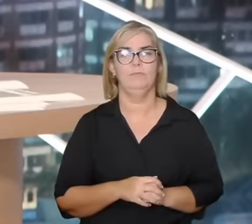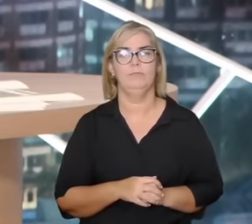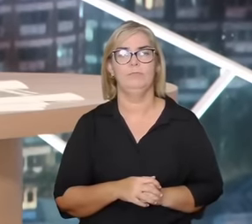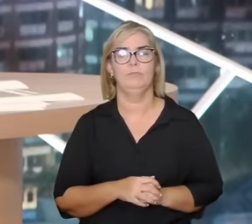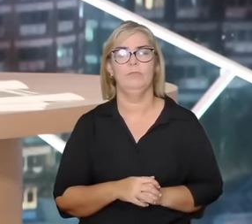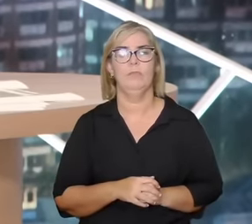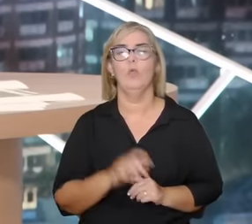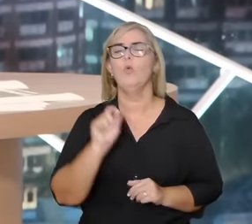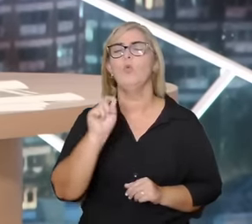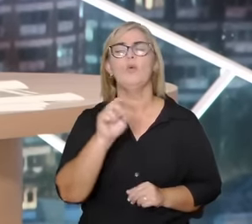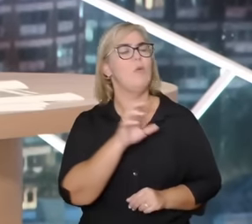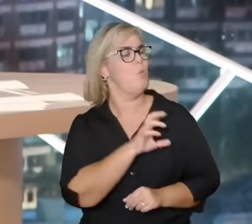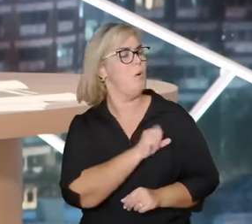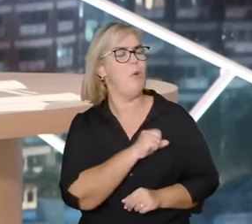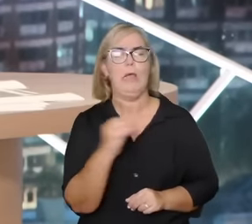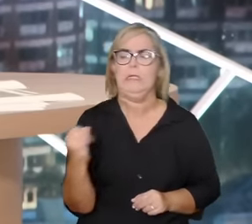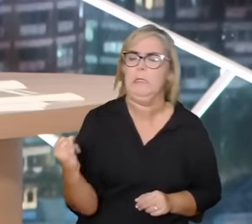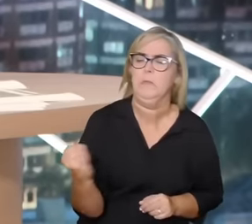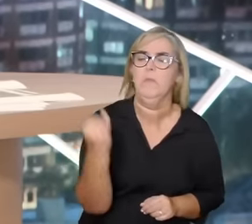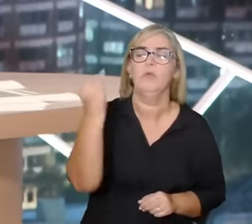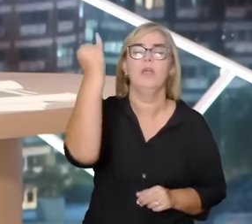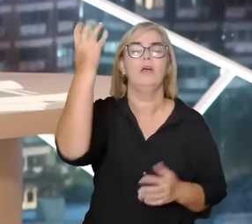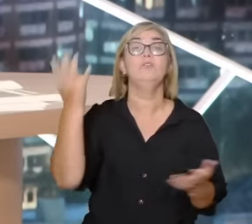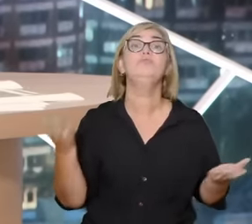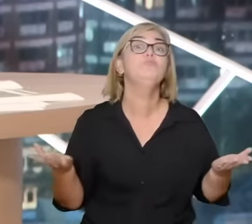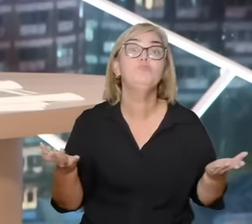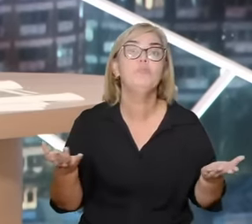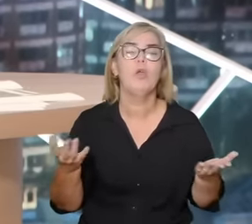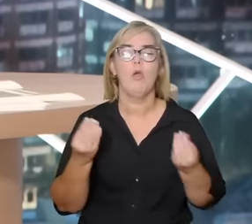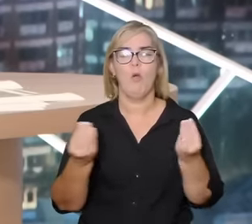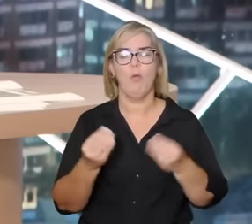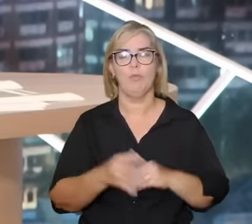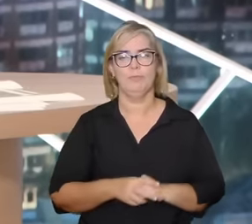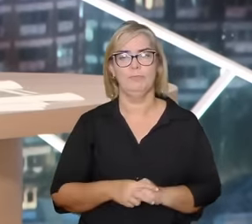imprescindível o que ele pode fazer